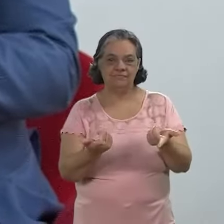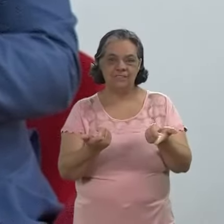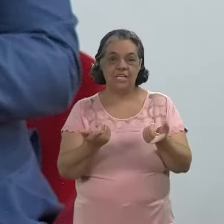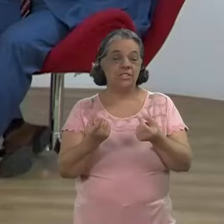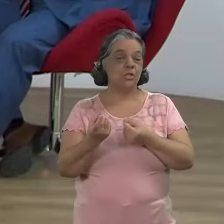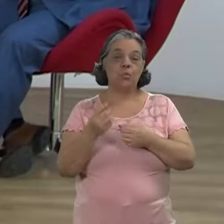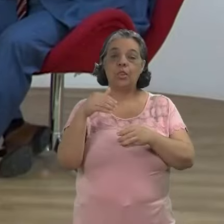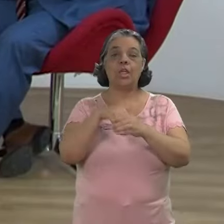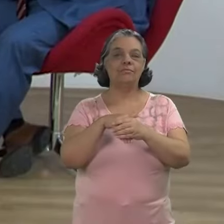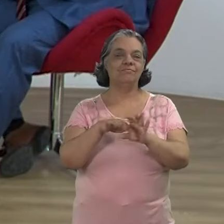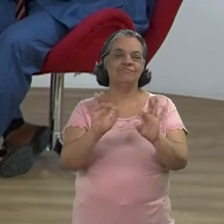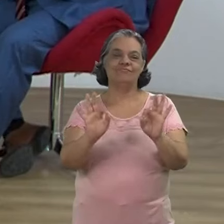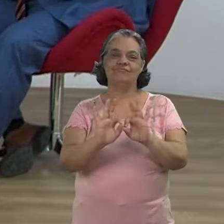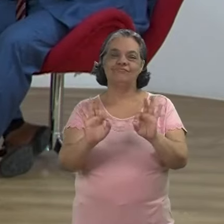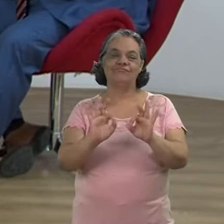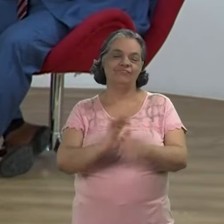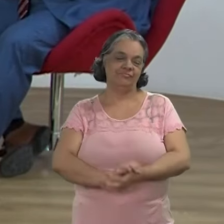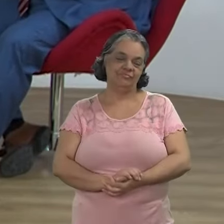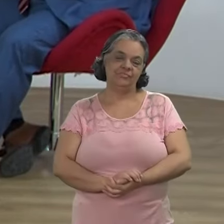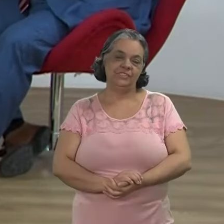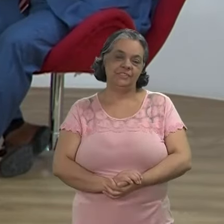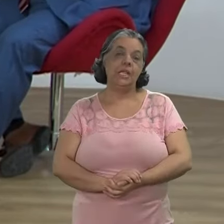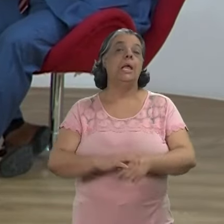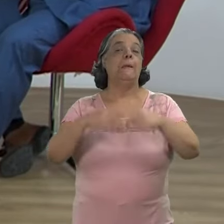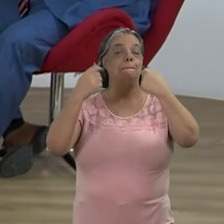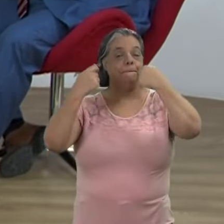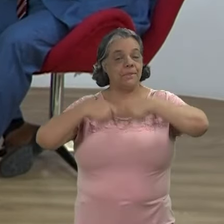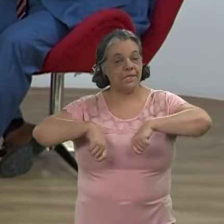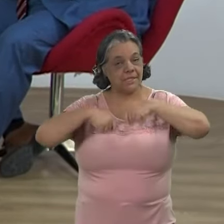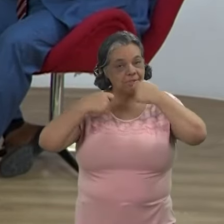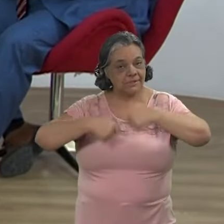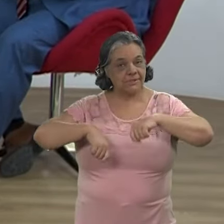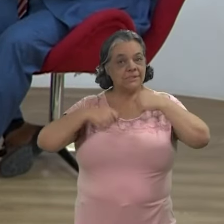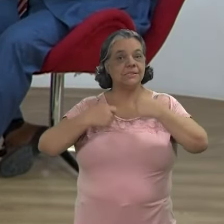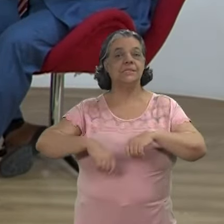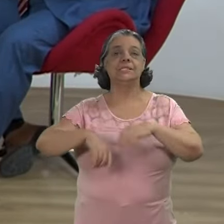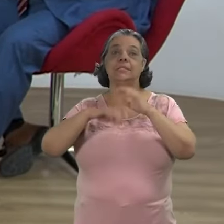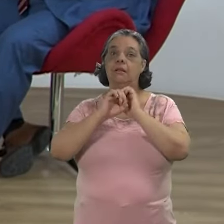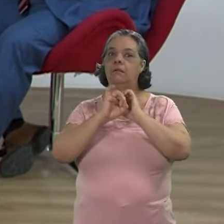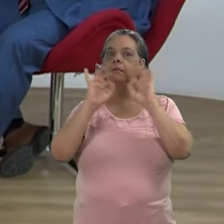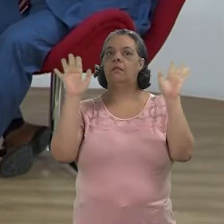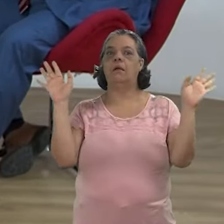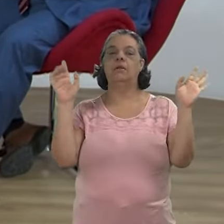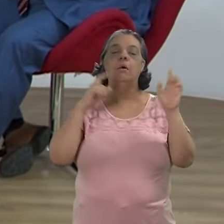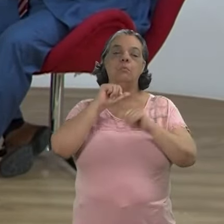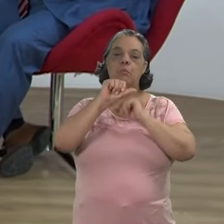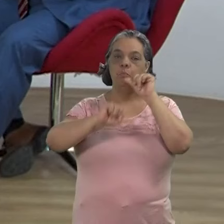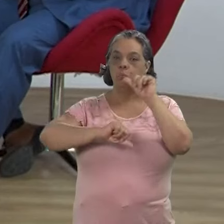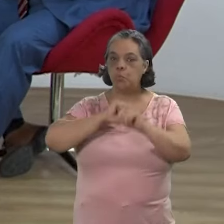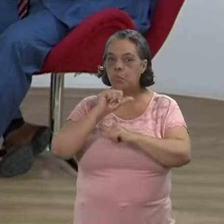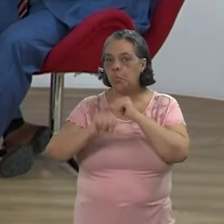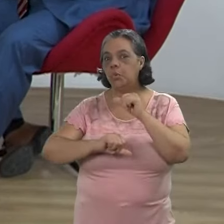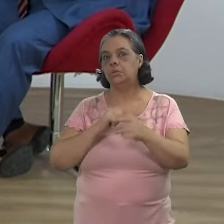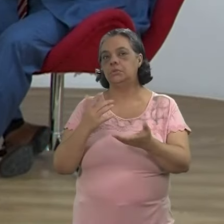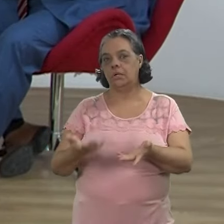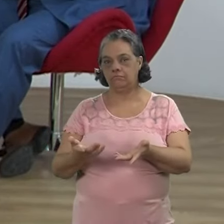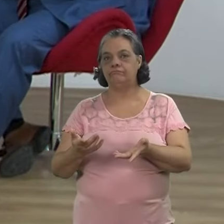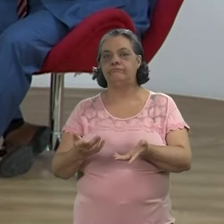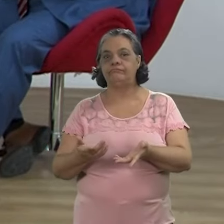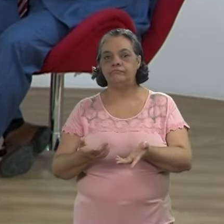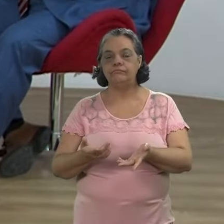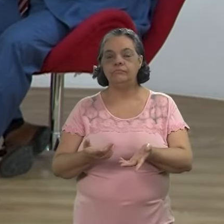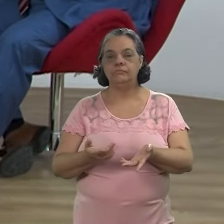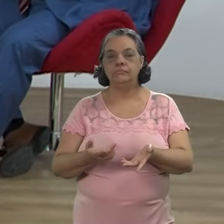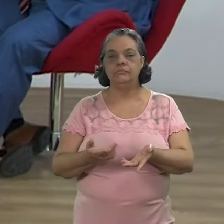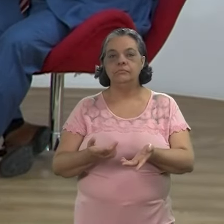e portanto não dá voto então assim a gente precisa ser muito franco a gente precisa mudar virar essa página